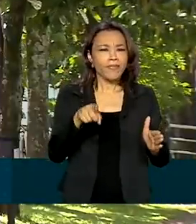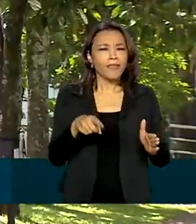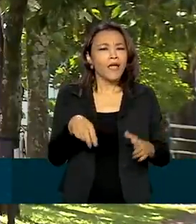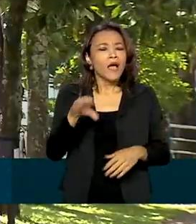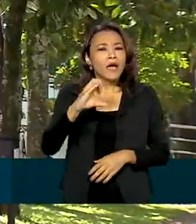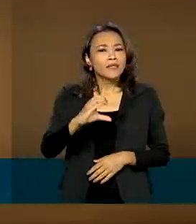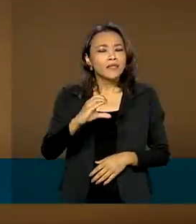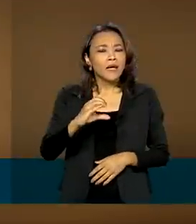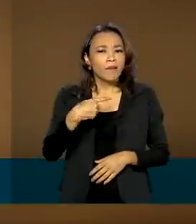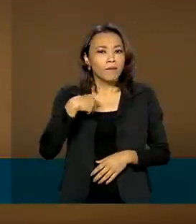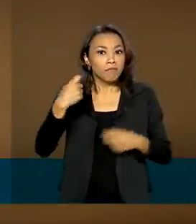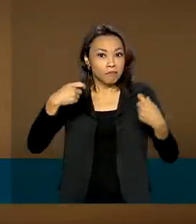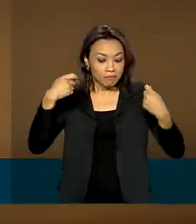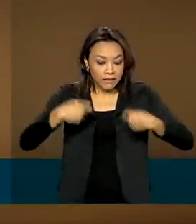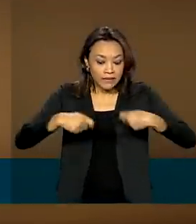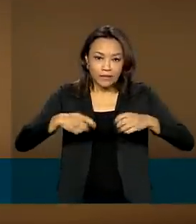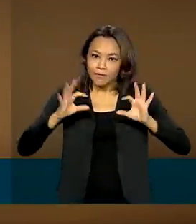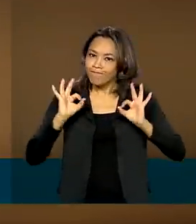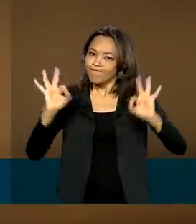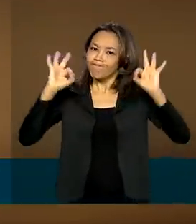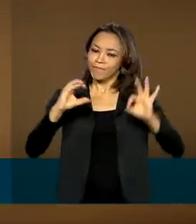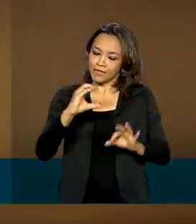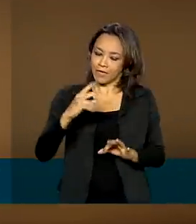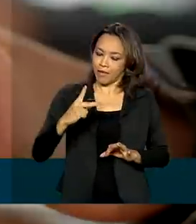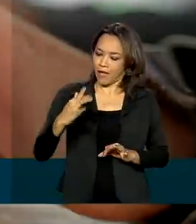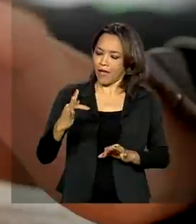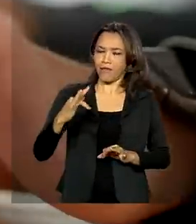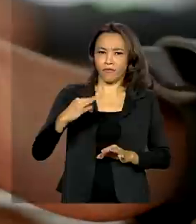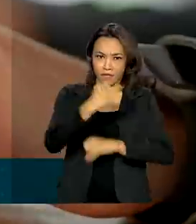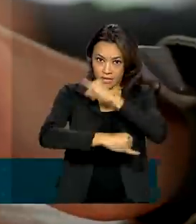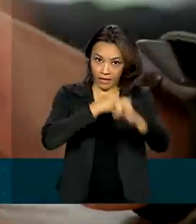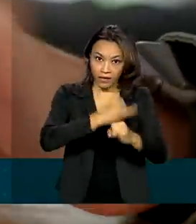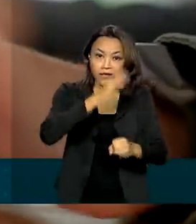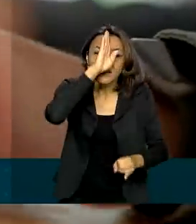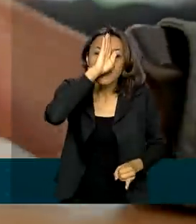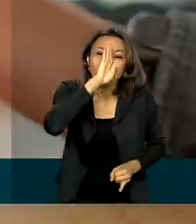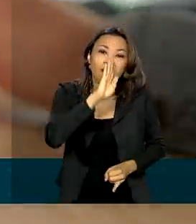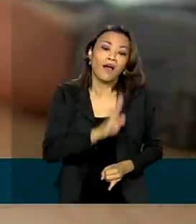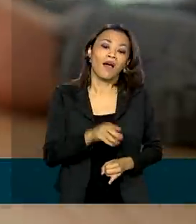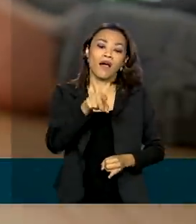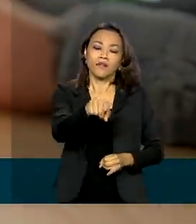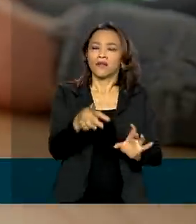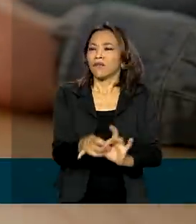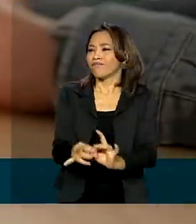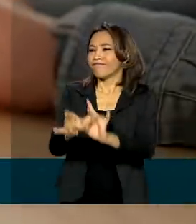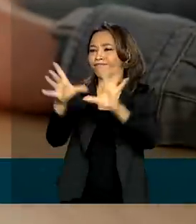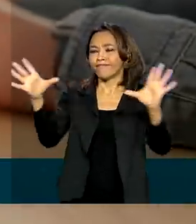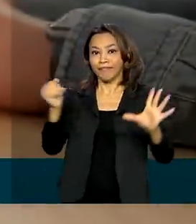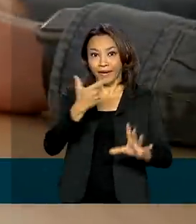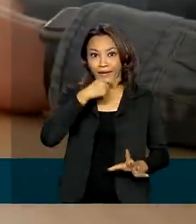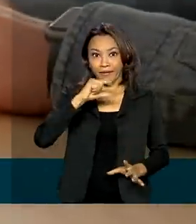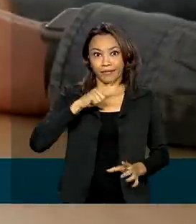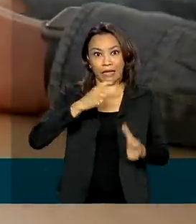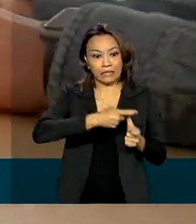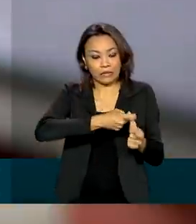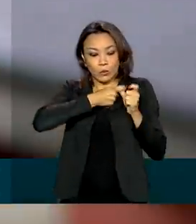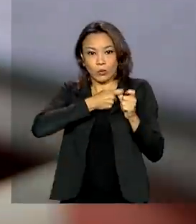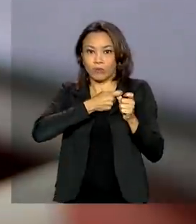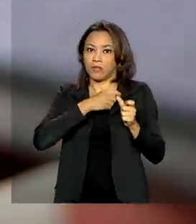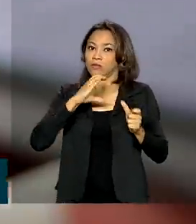do CPF via internet é de graça e está disponível para quem está com documento